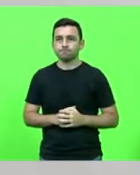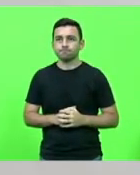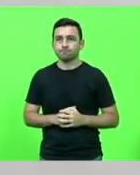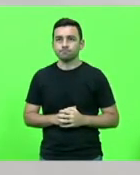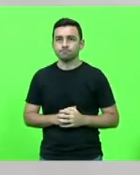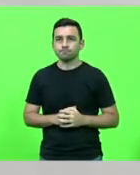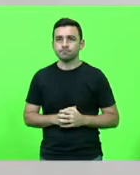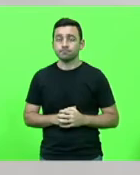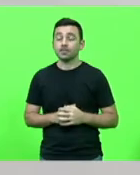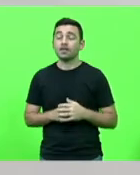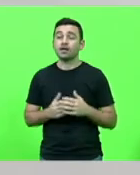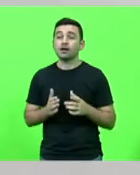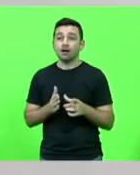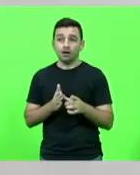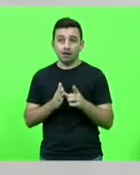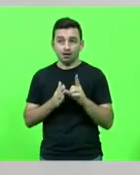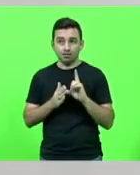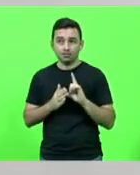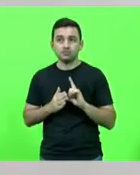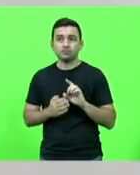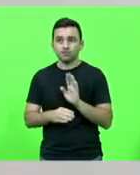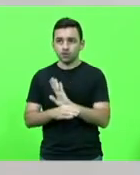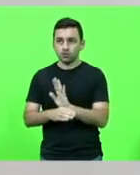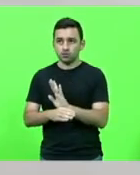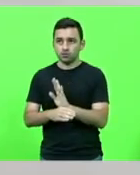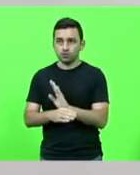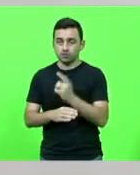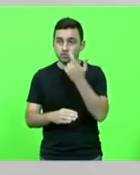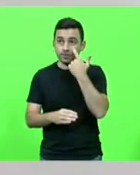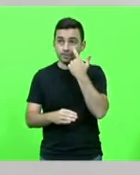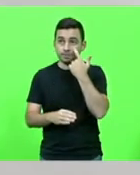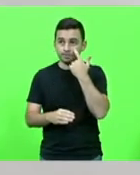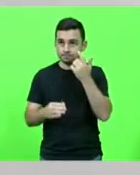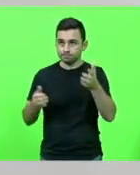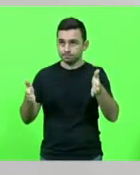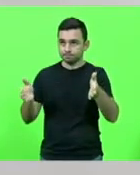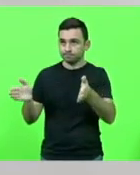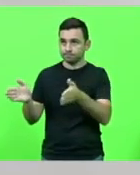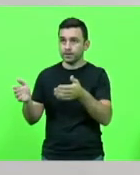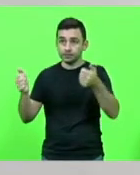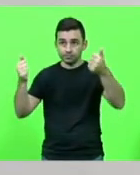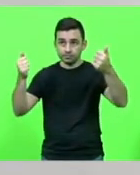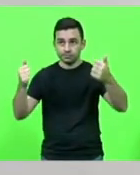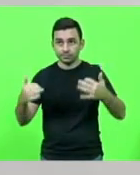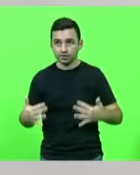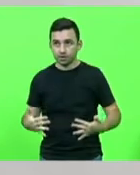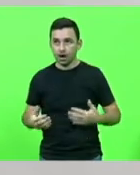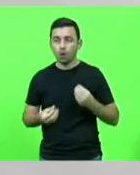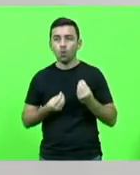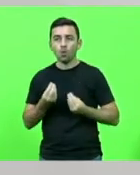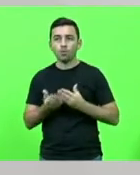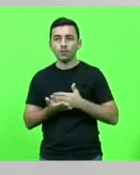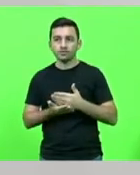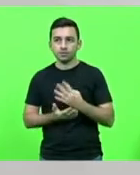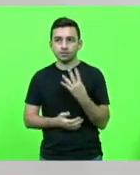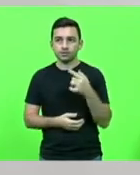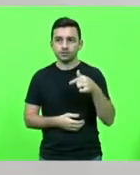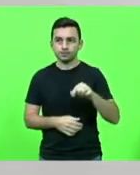gostaria de antes passar um videozinho que fala com relação ao início da BR-470